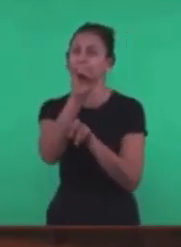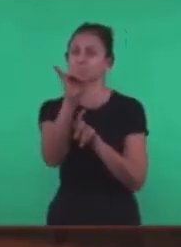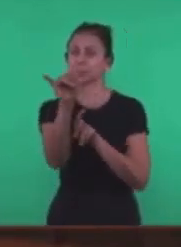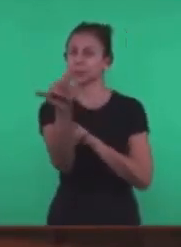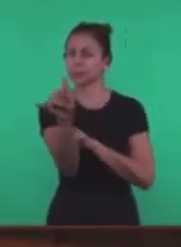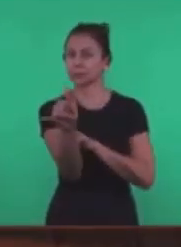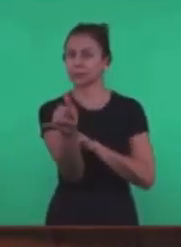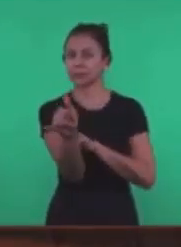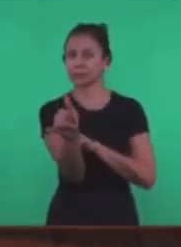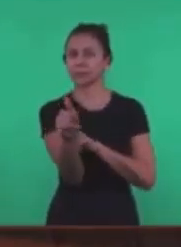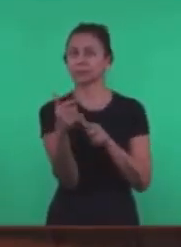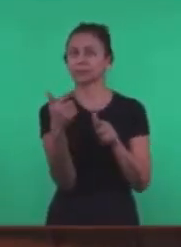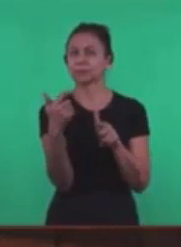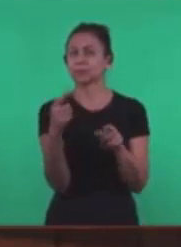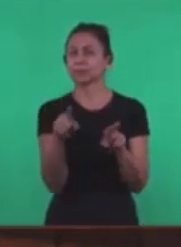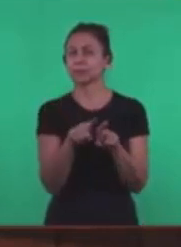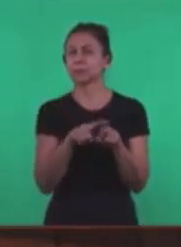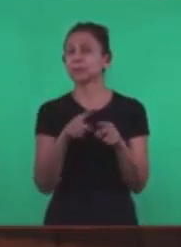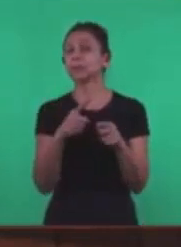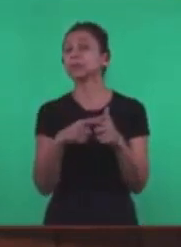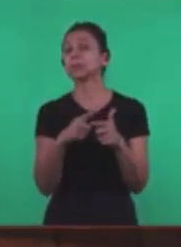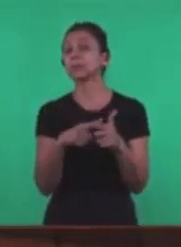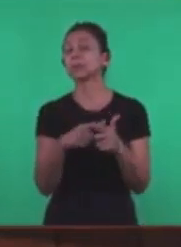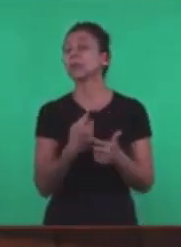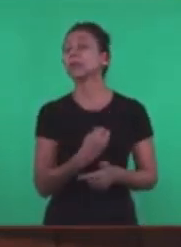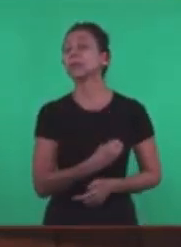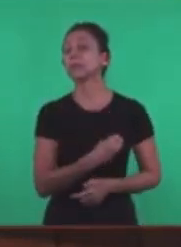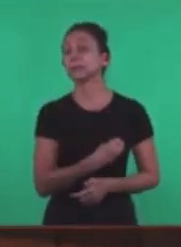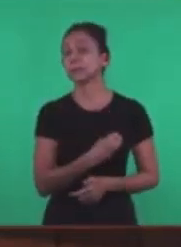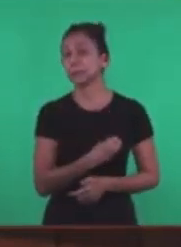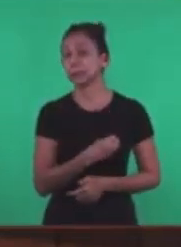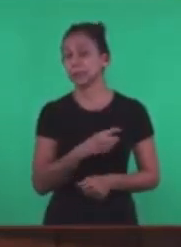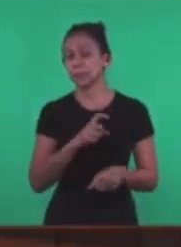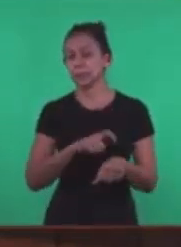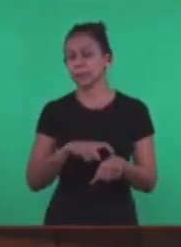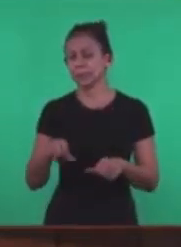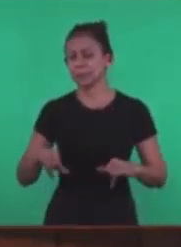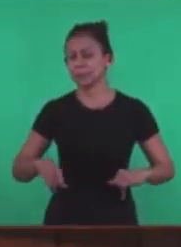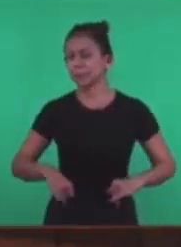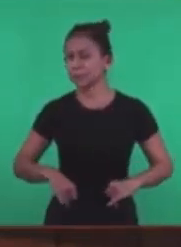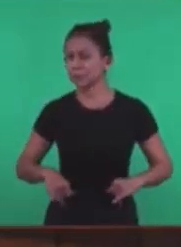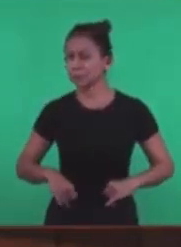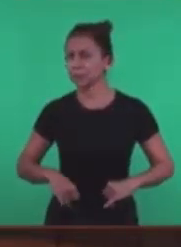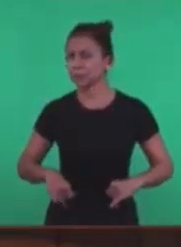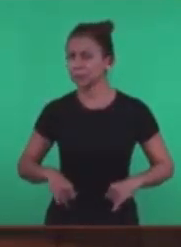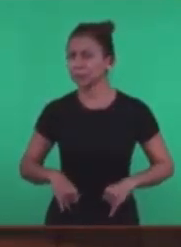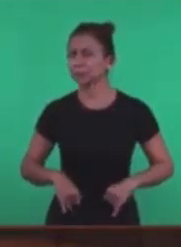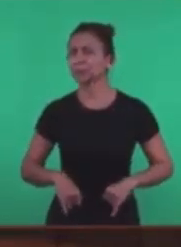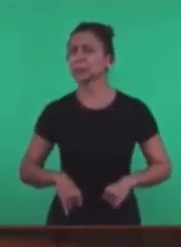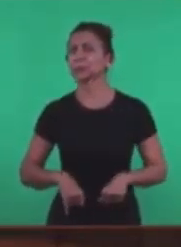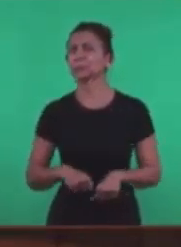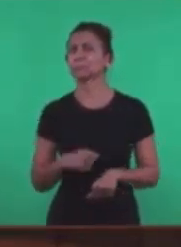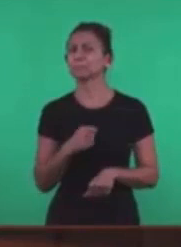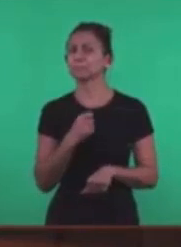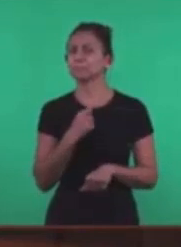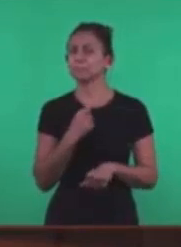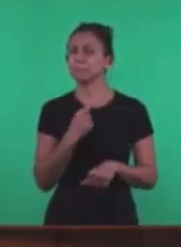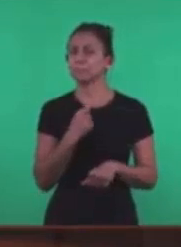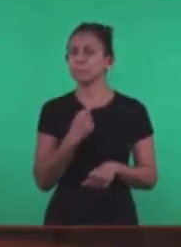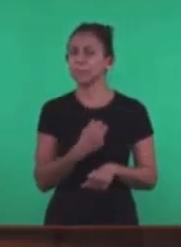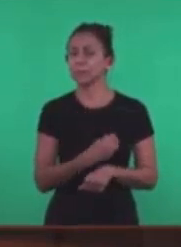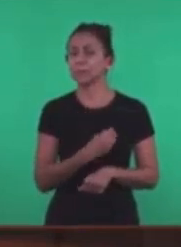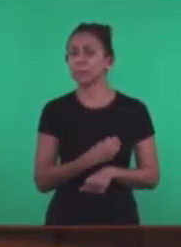Porque Ela vai viver Nesse sofrimento Dela Nessa prática Dela Ela vai viver